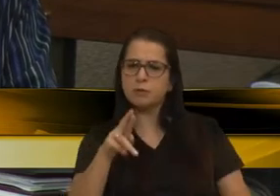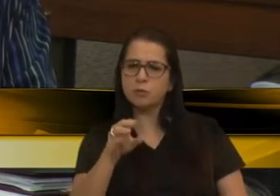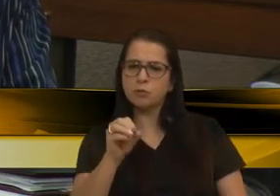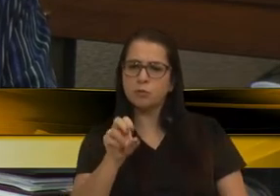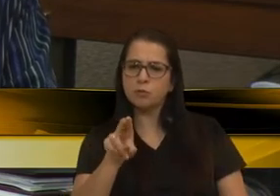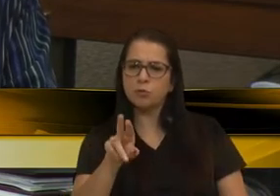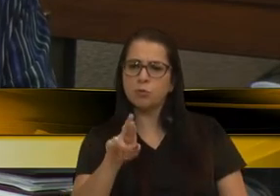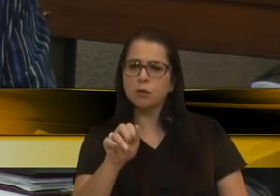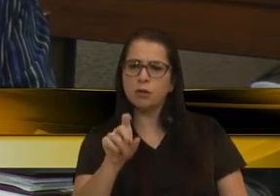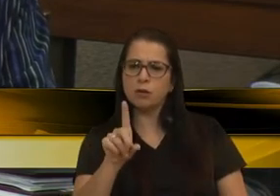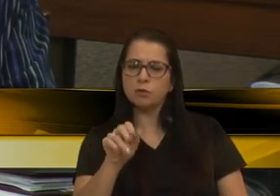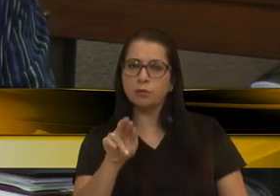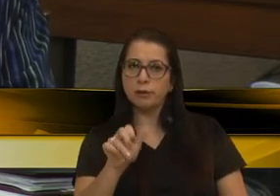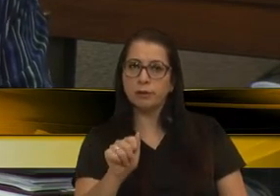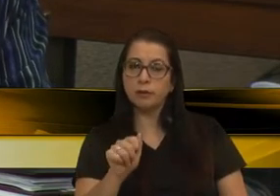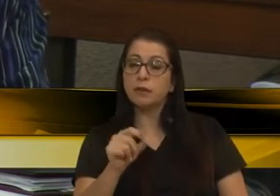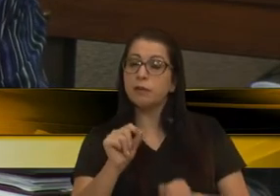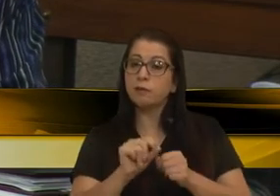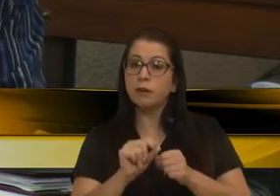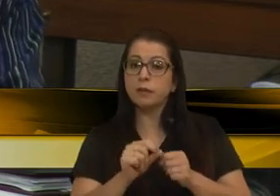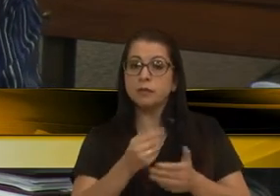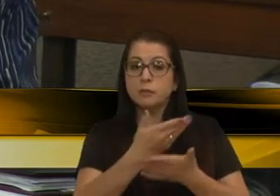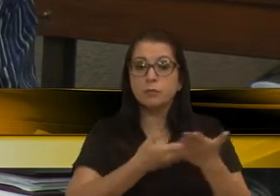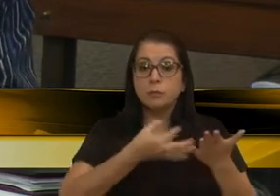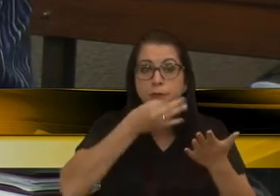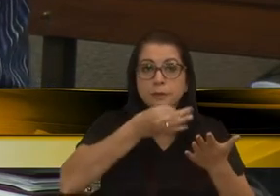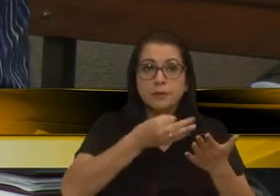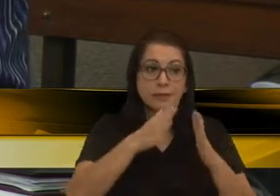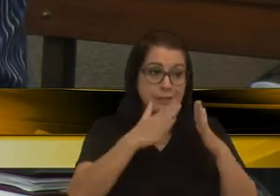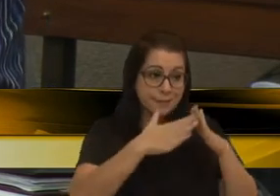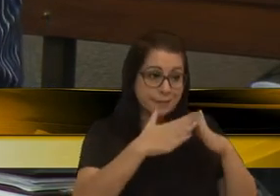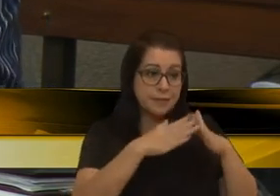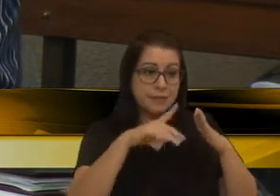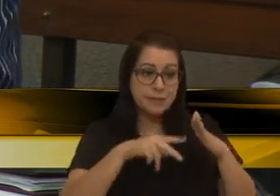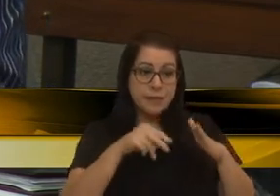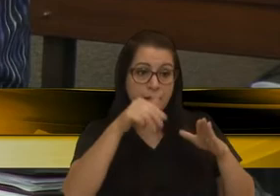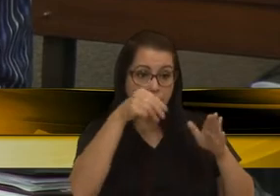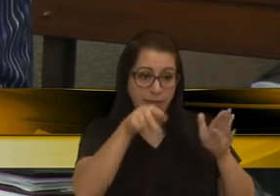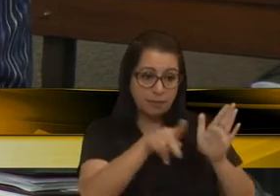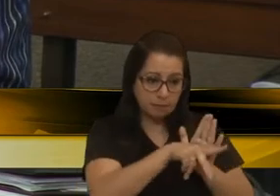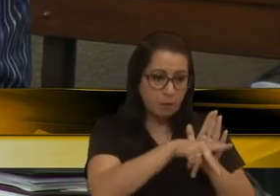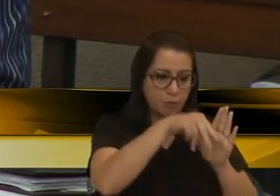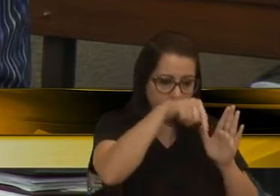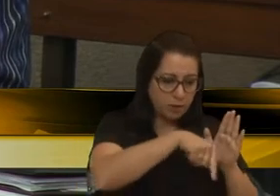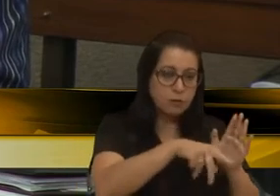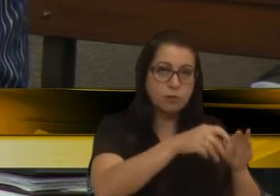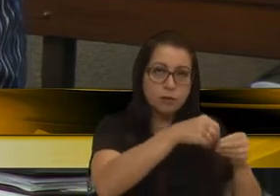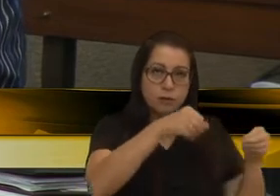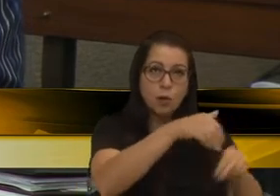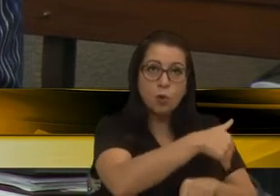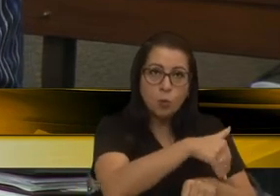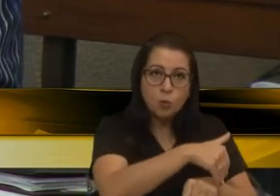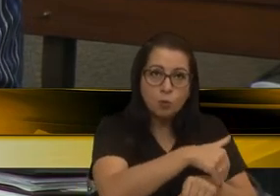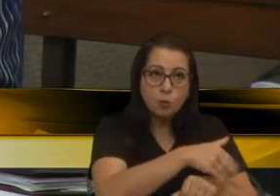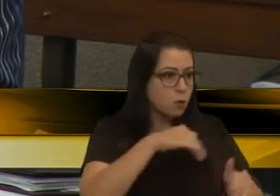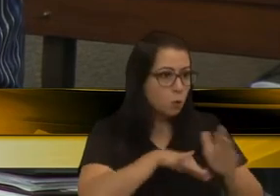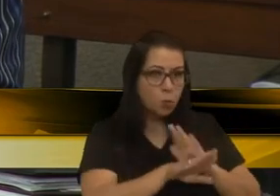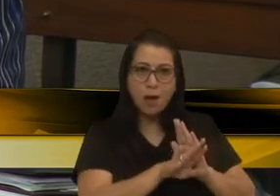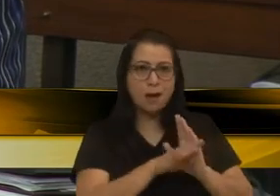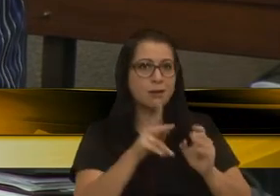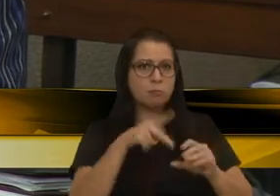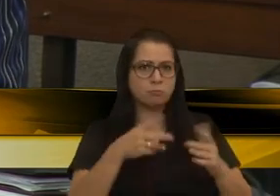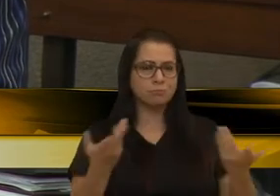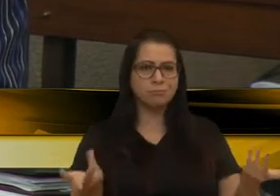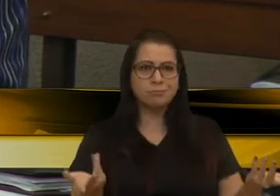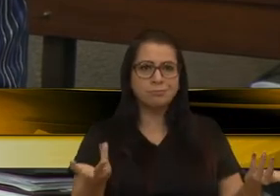faz um parecer de que as casas estão em cima da rua e arquiva o processo.